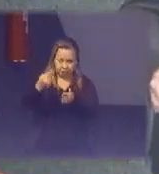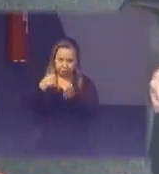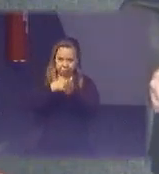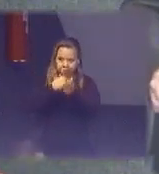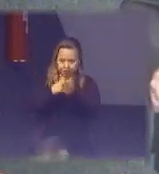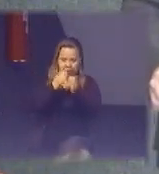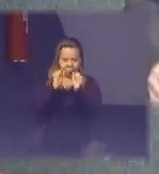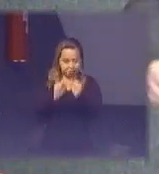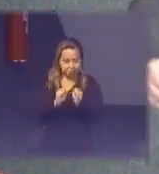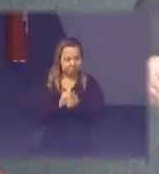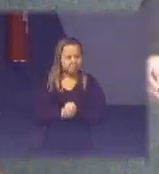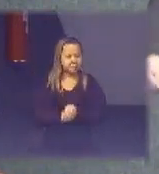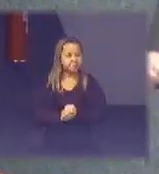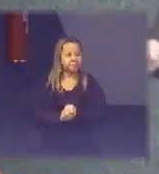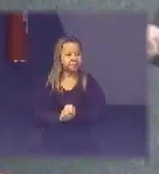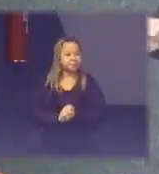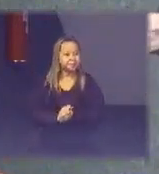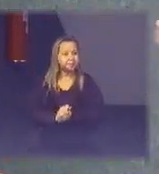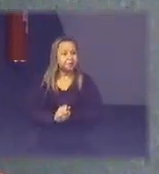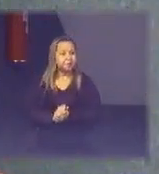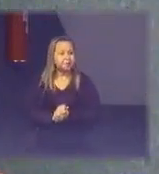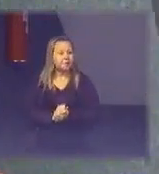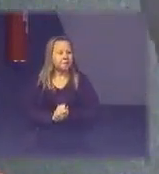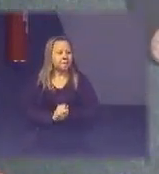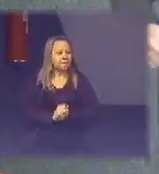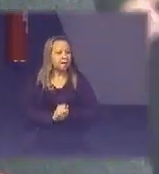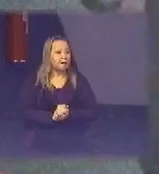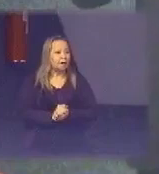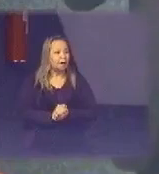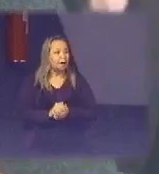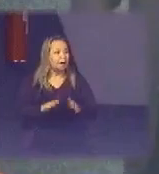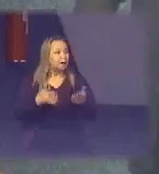toda essa apresentação deixa eu só pegar